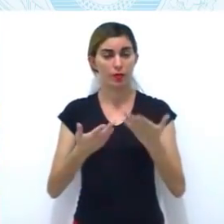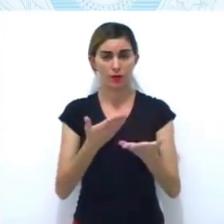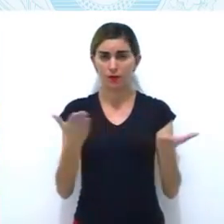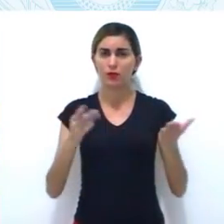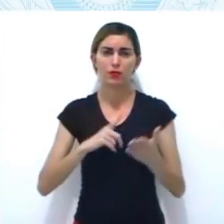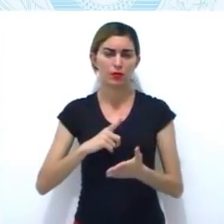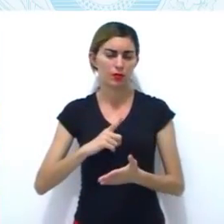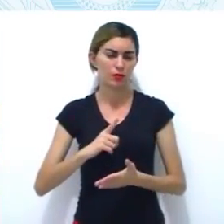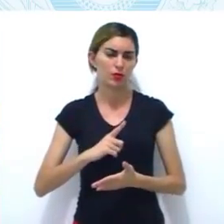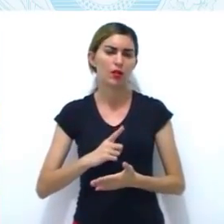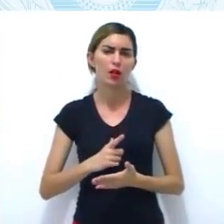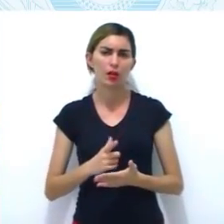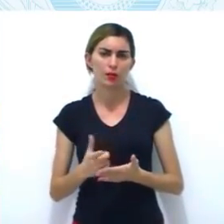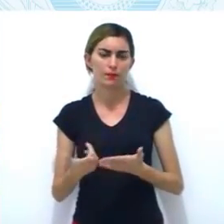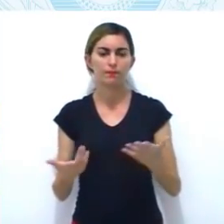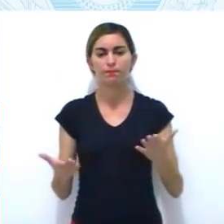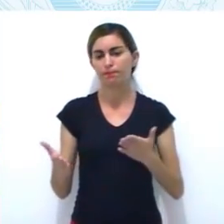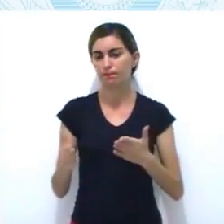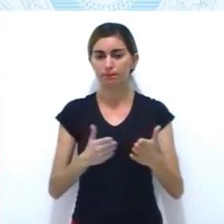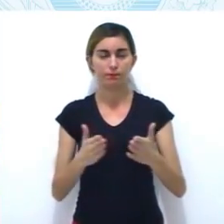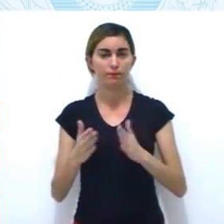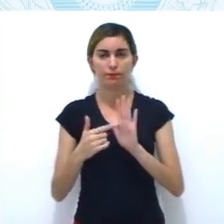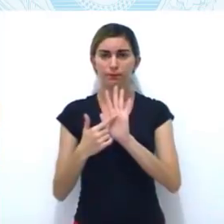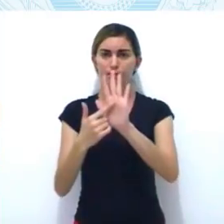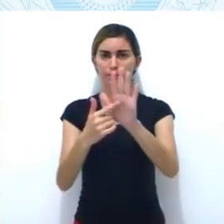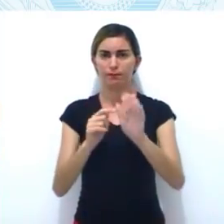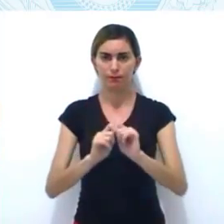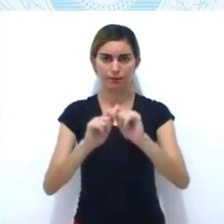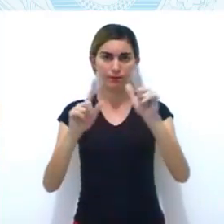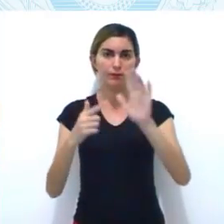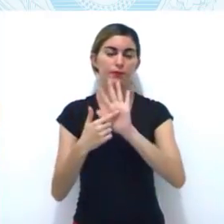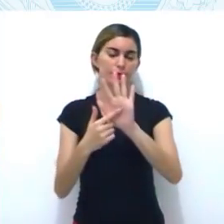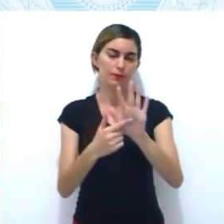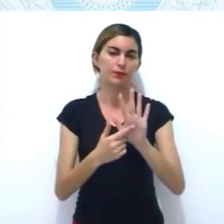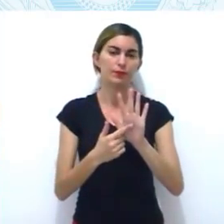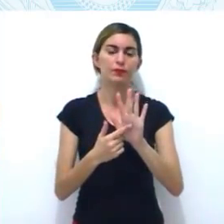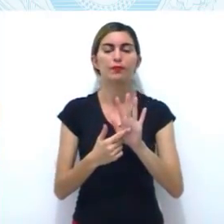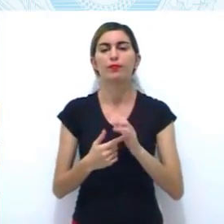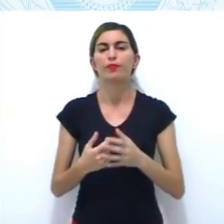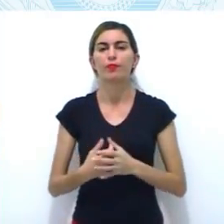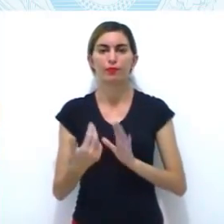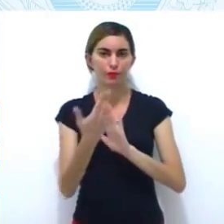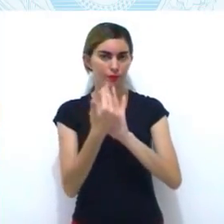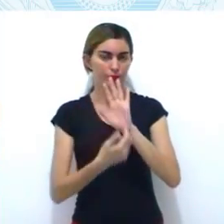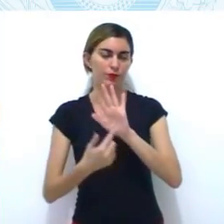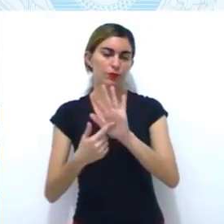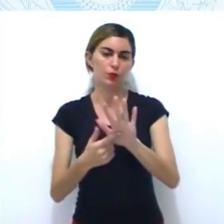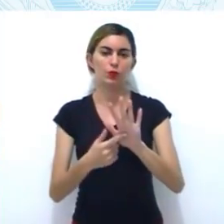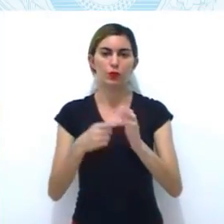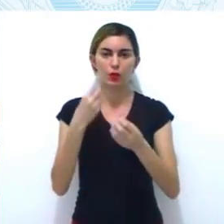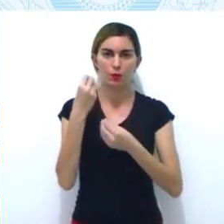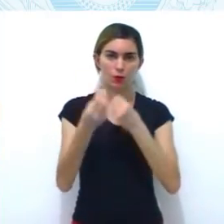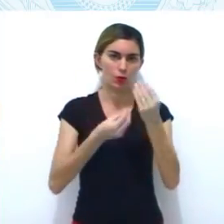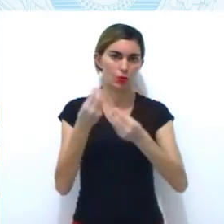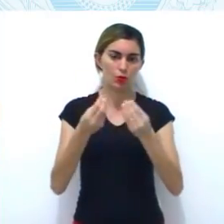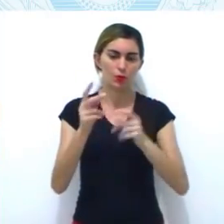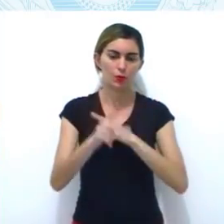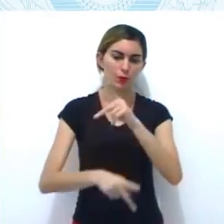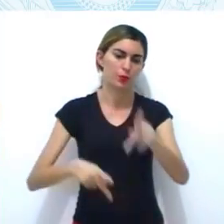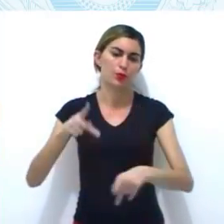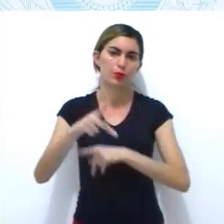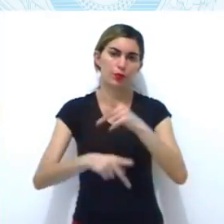Aí vocês têm aí uma ilustração, uma figura que trata um pouco desses